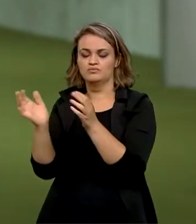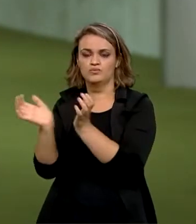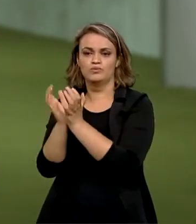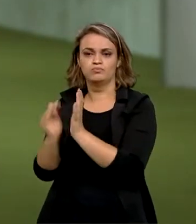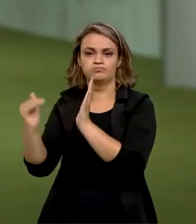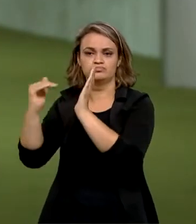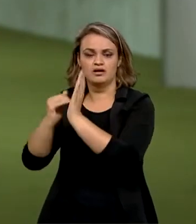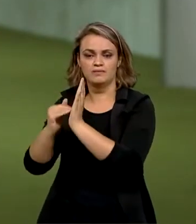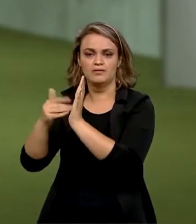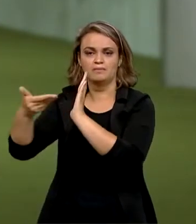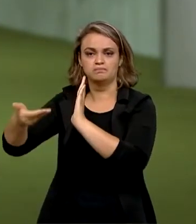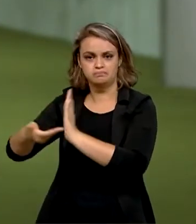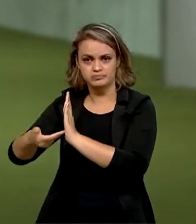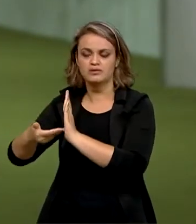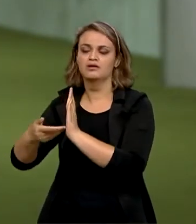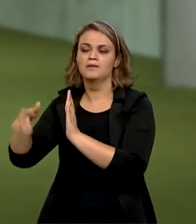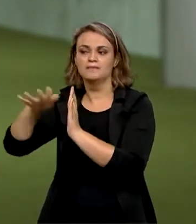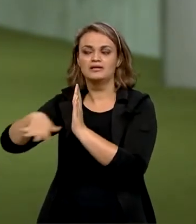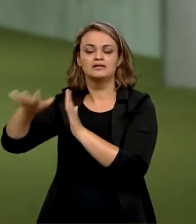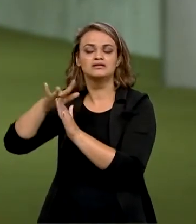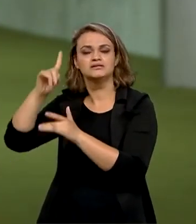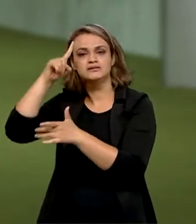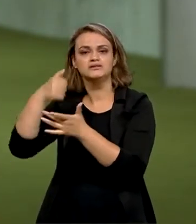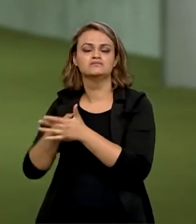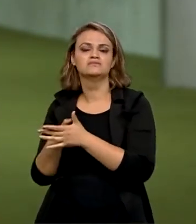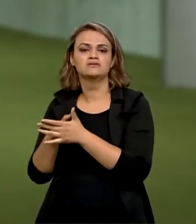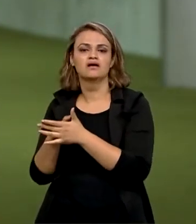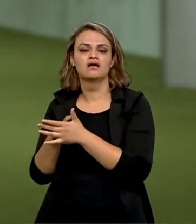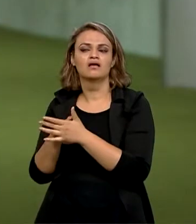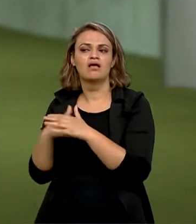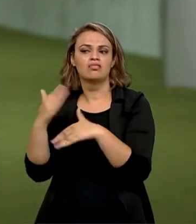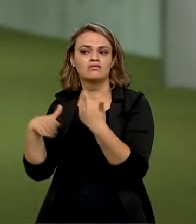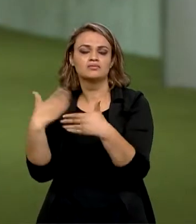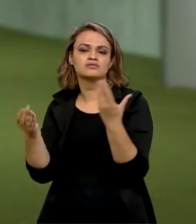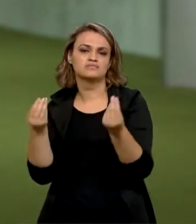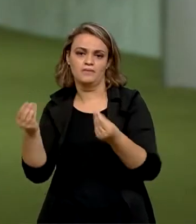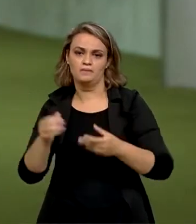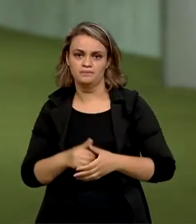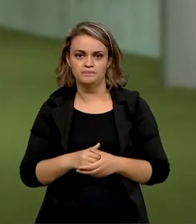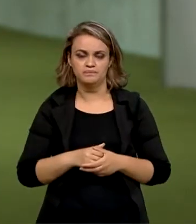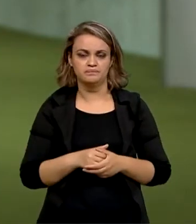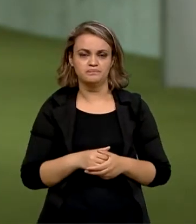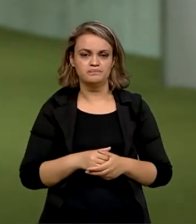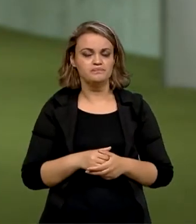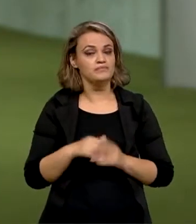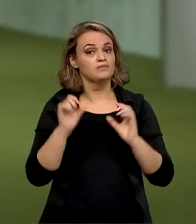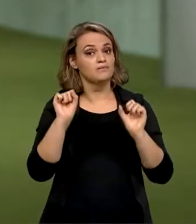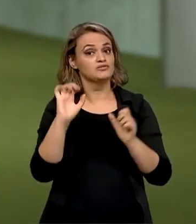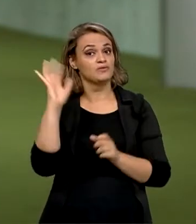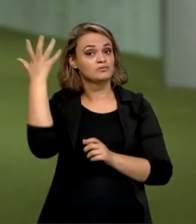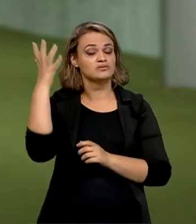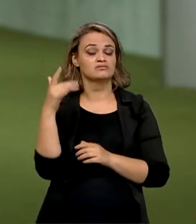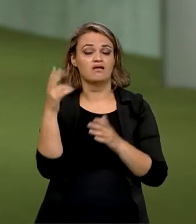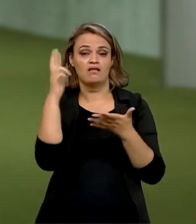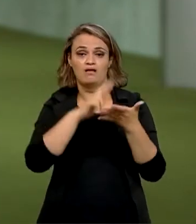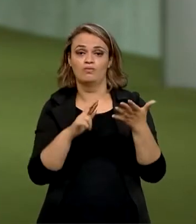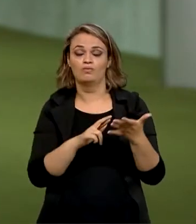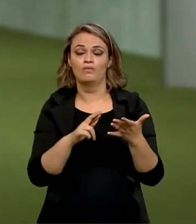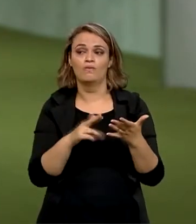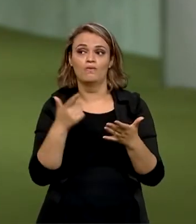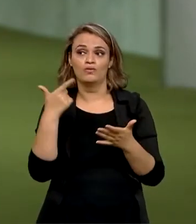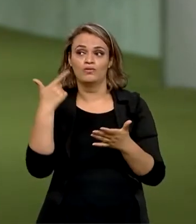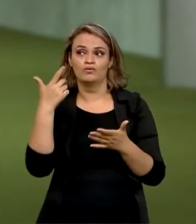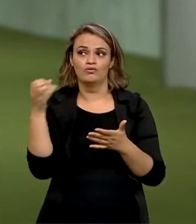Câmara quanto do Senado, para que seja decidido o rumo dessa tramitação. Inclusive, pode ser que seja indicado um novo relator para